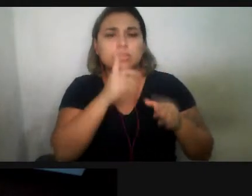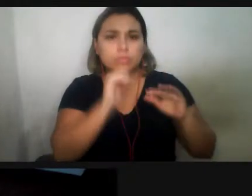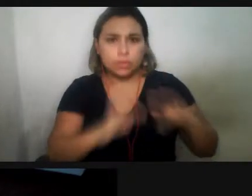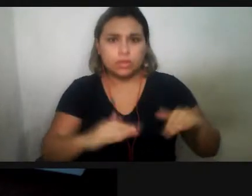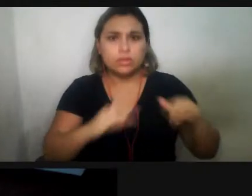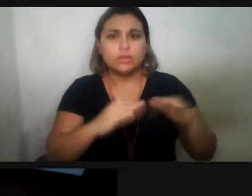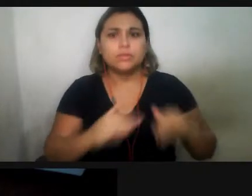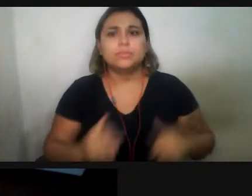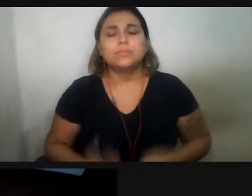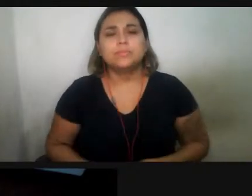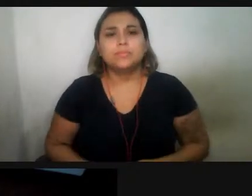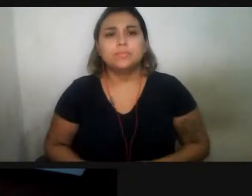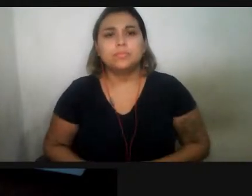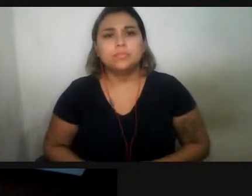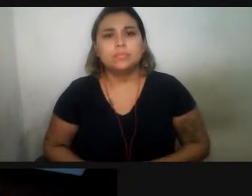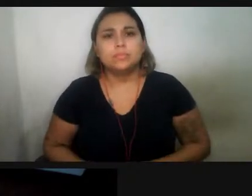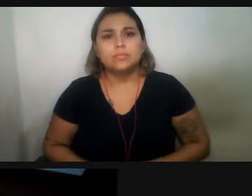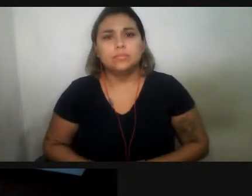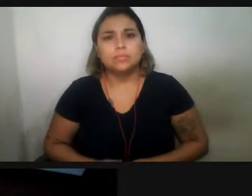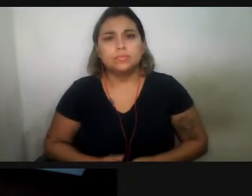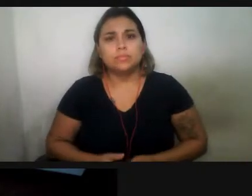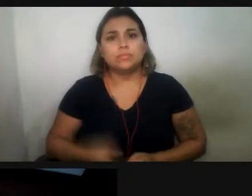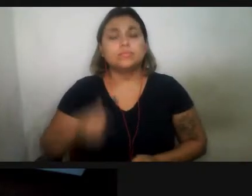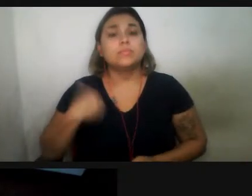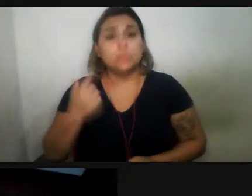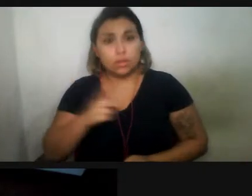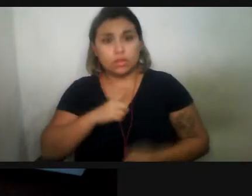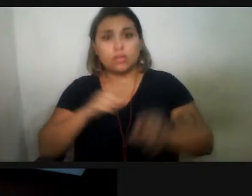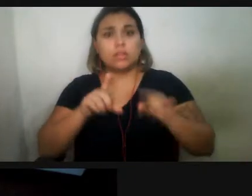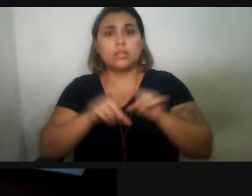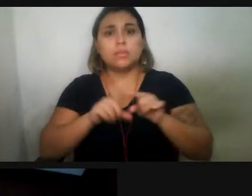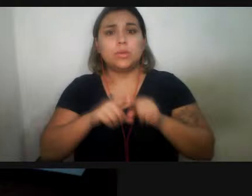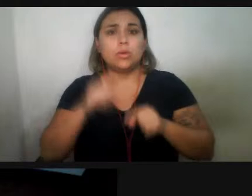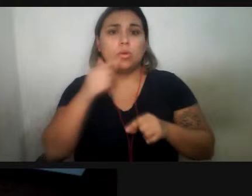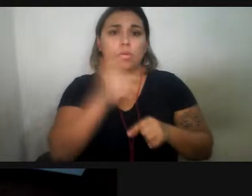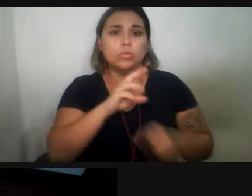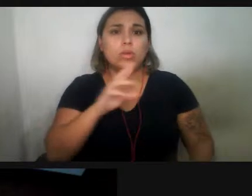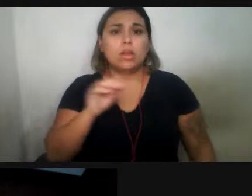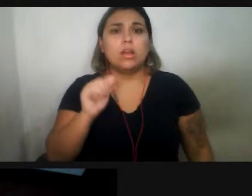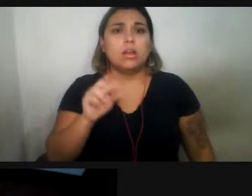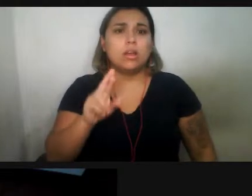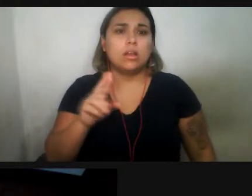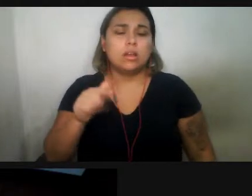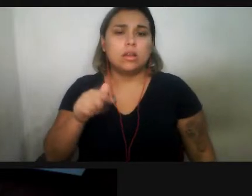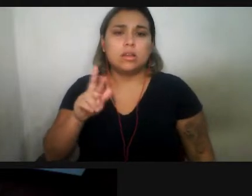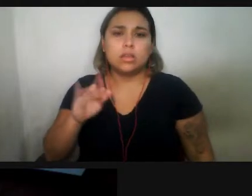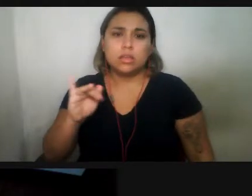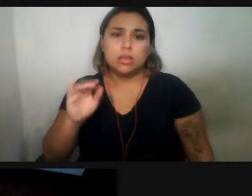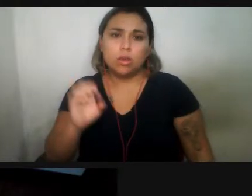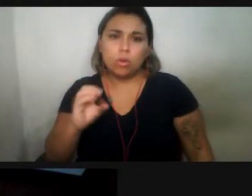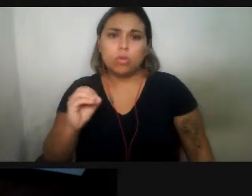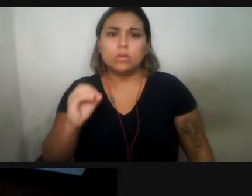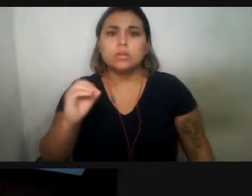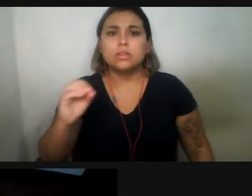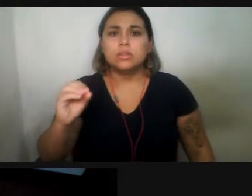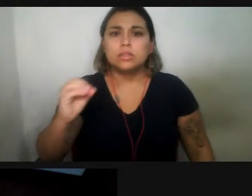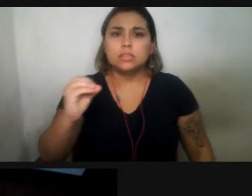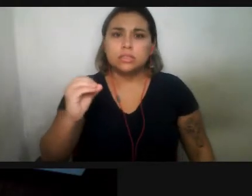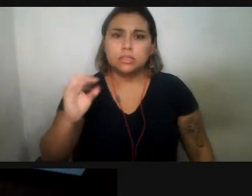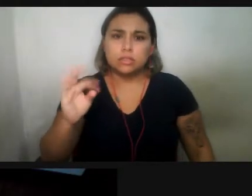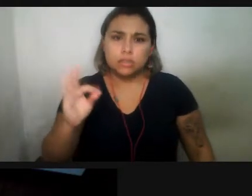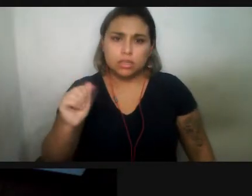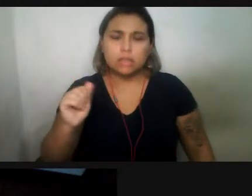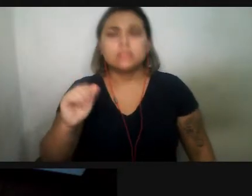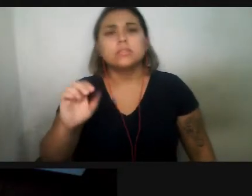e a gente tem uma família, né? Que são os arqueocetos, uma família que já está extinta dentro dos cetáceos,